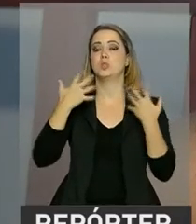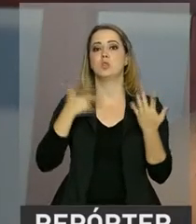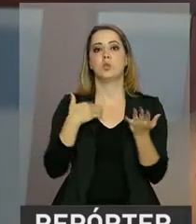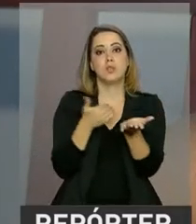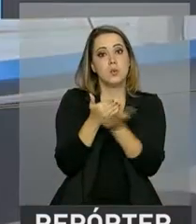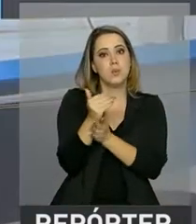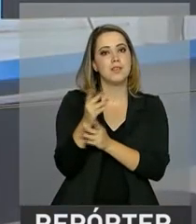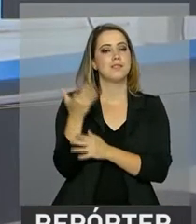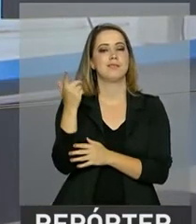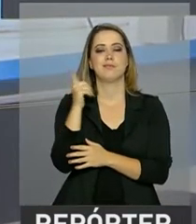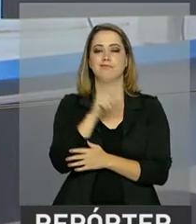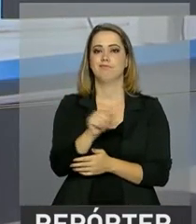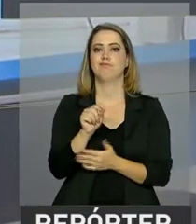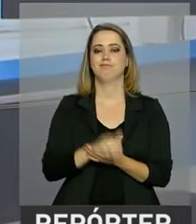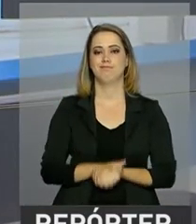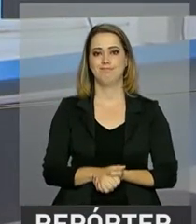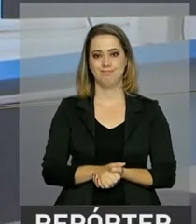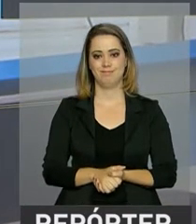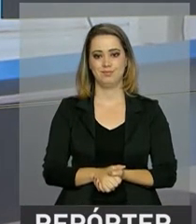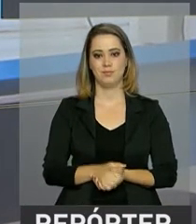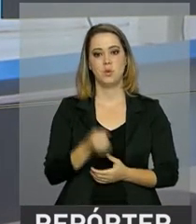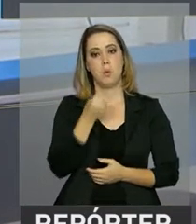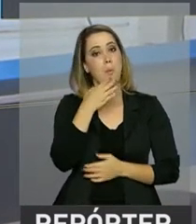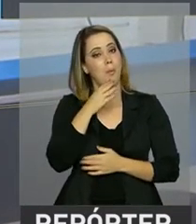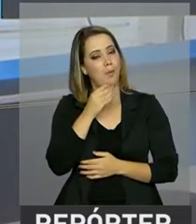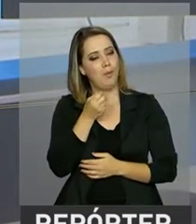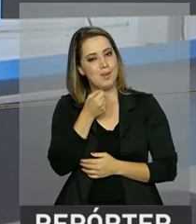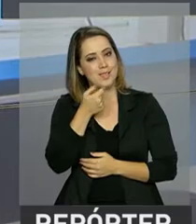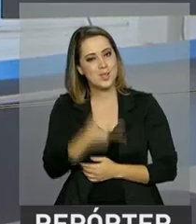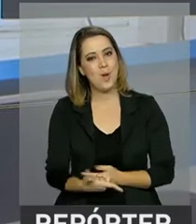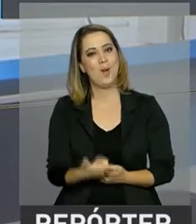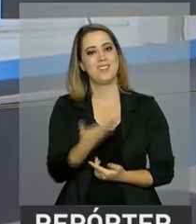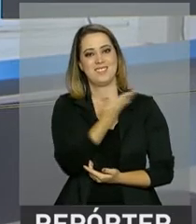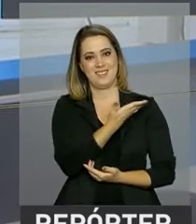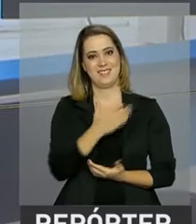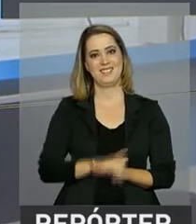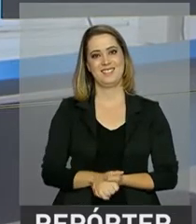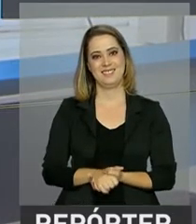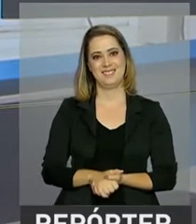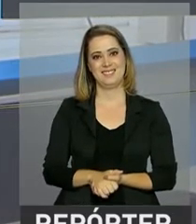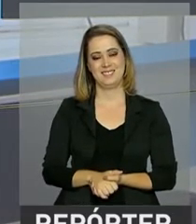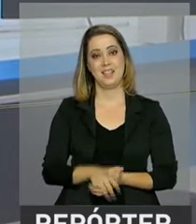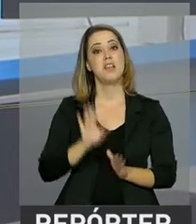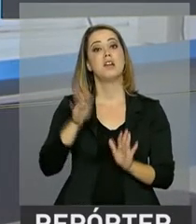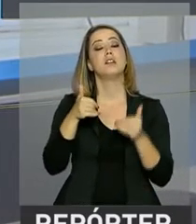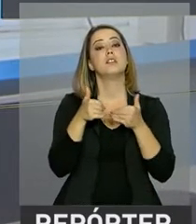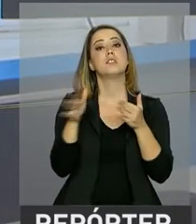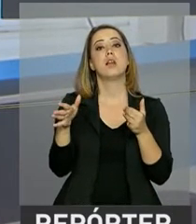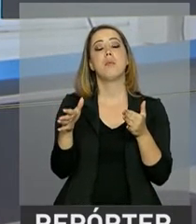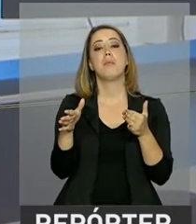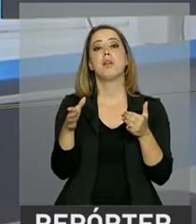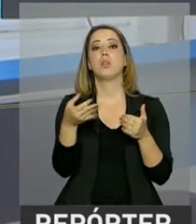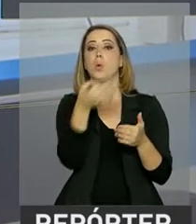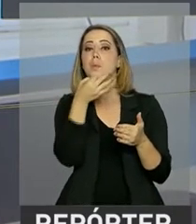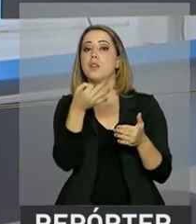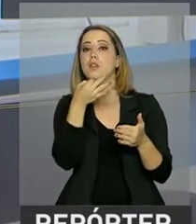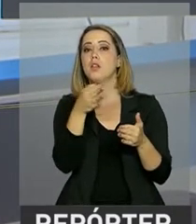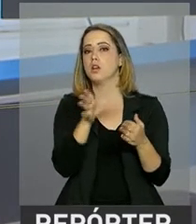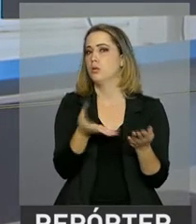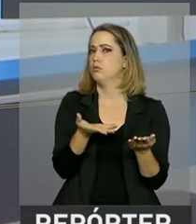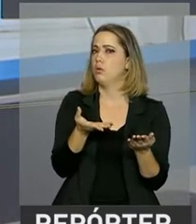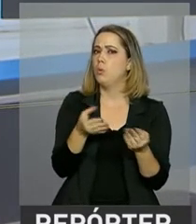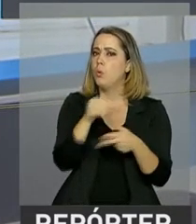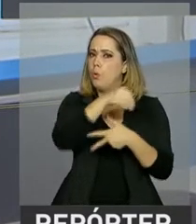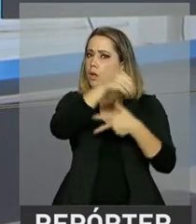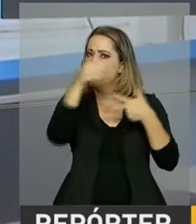começar logo. Que bacana, né? Boa sorte para a Gabriela. E olha, está aberta uma consulta pública sobre o Exame Nacional do Ensino